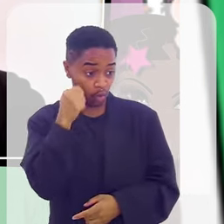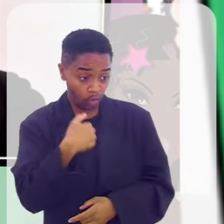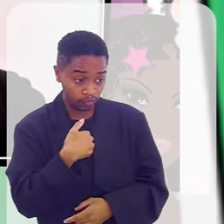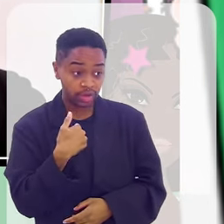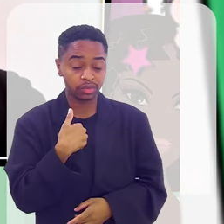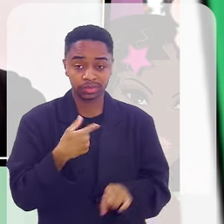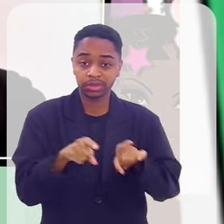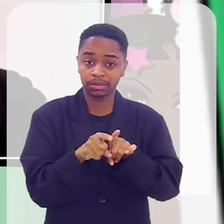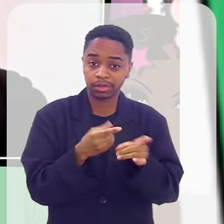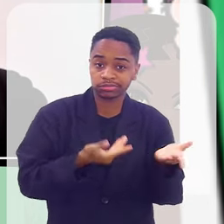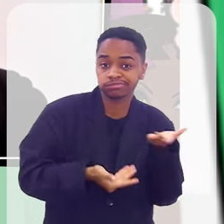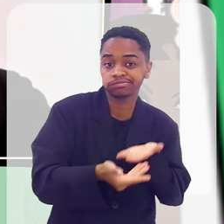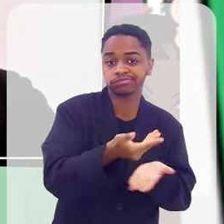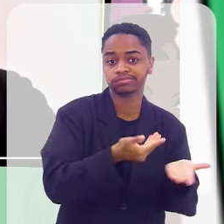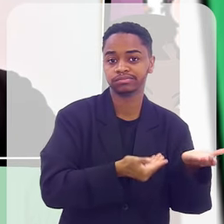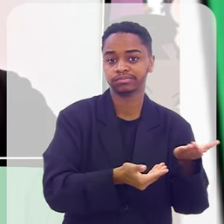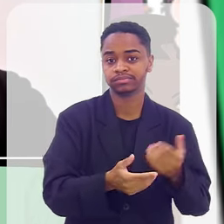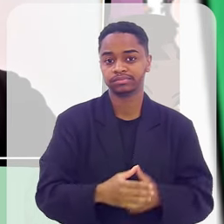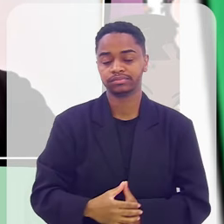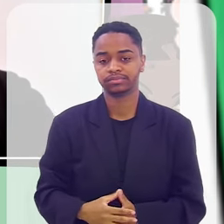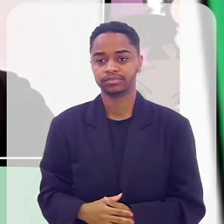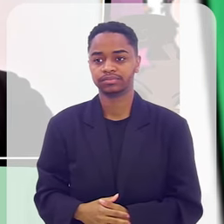ouve como eu consigo ouvir a senhora.